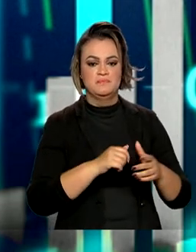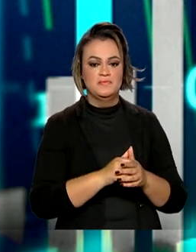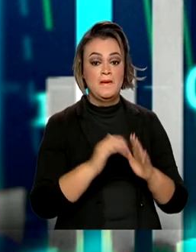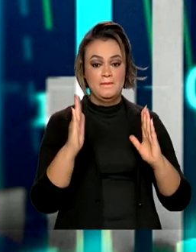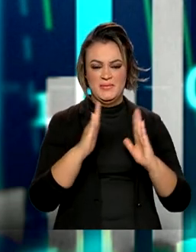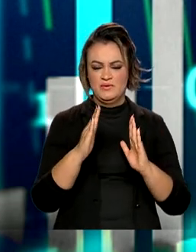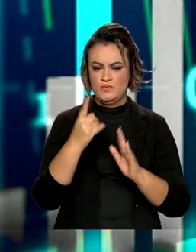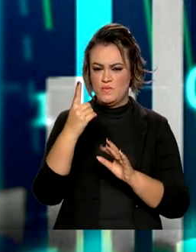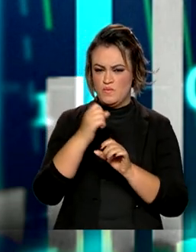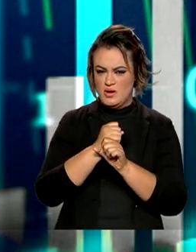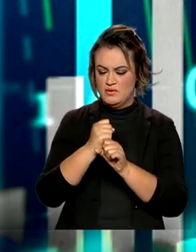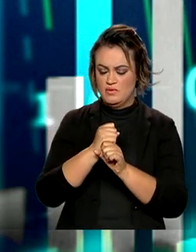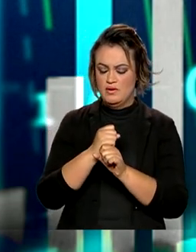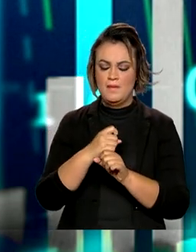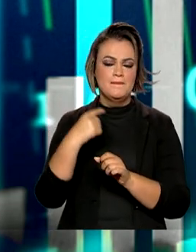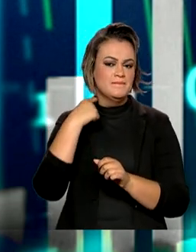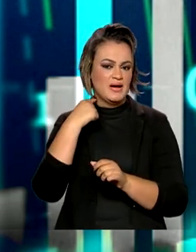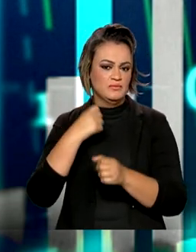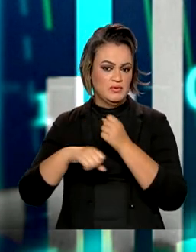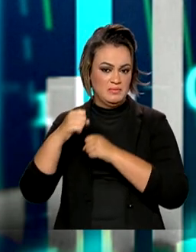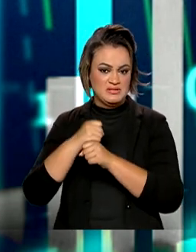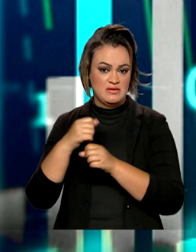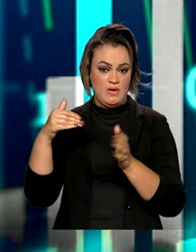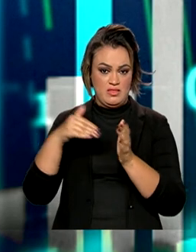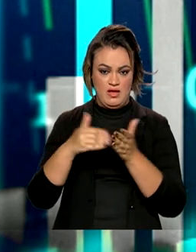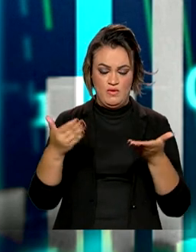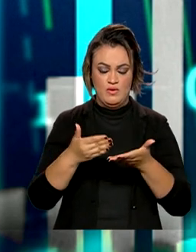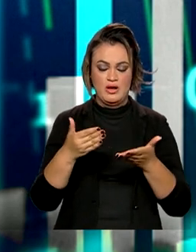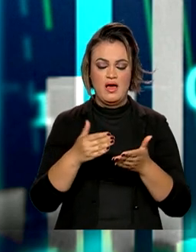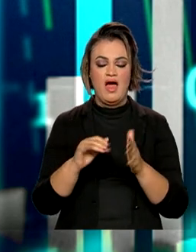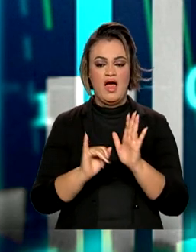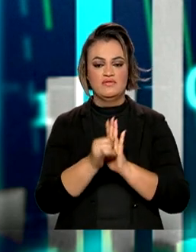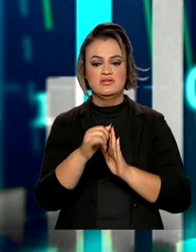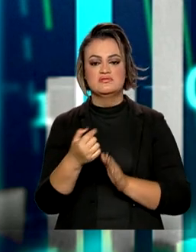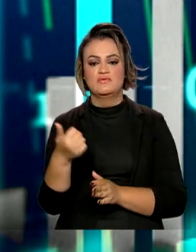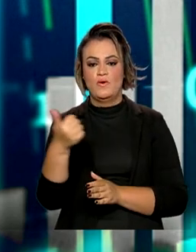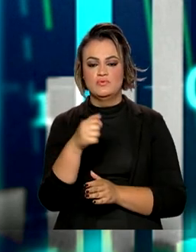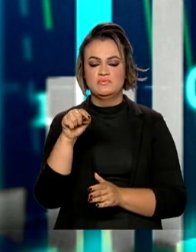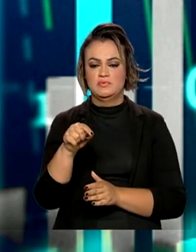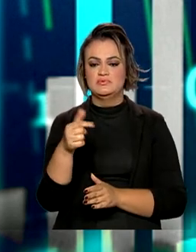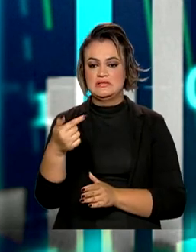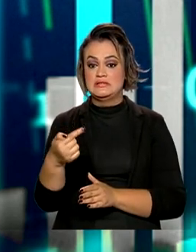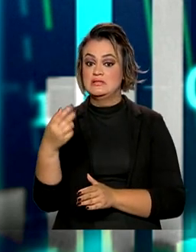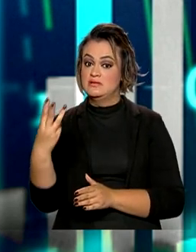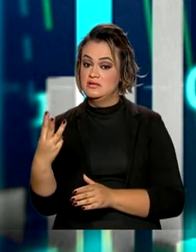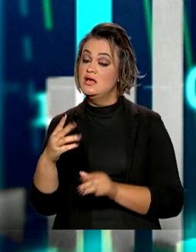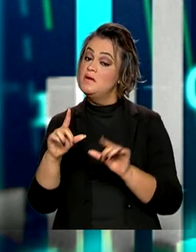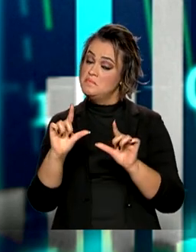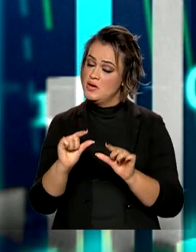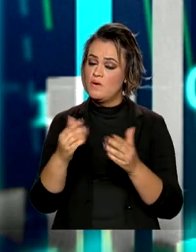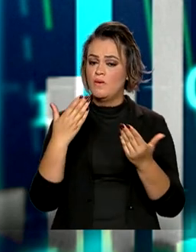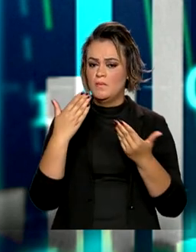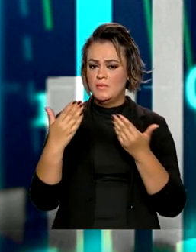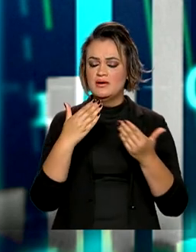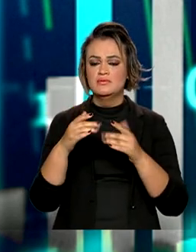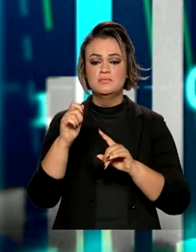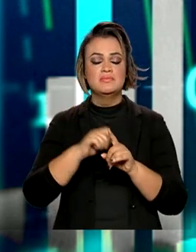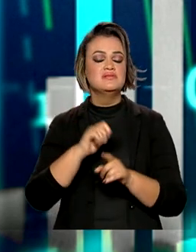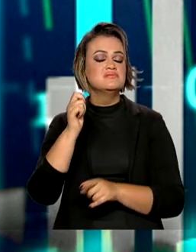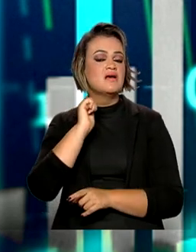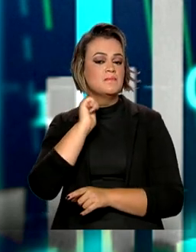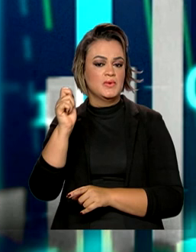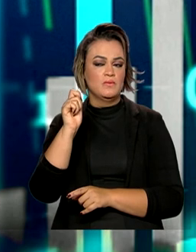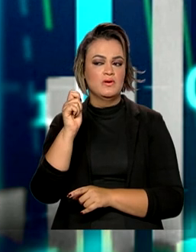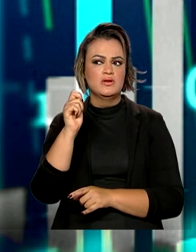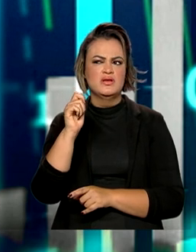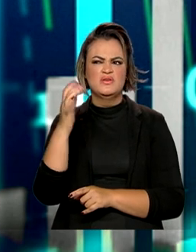12 meses, cerrados em maio, a inflação chegou a 11,73, menor que aquela observada em abril, quando ela